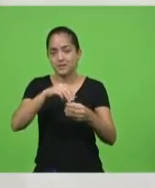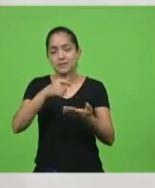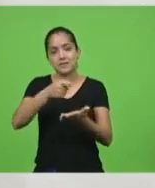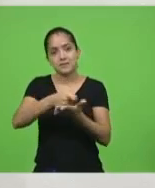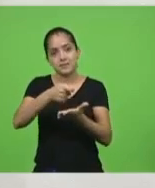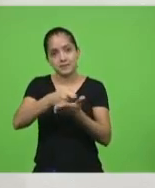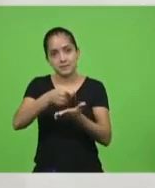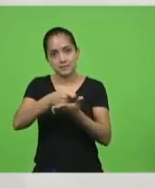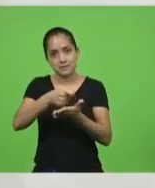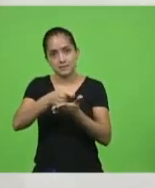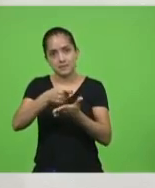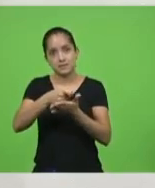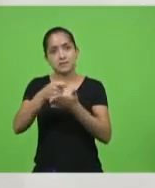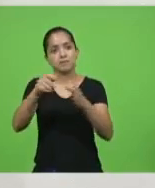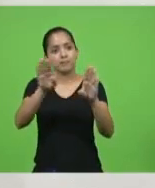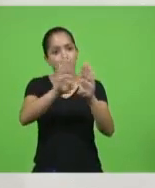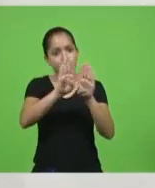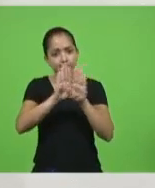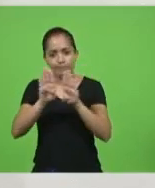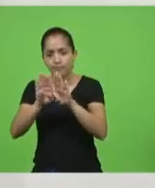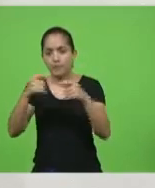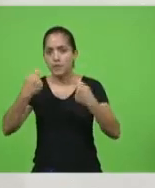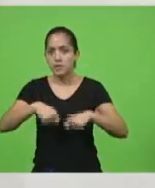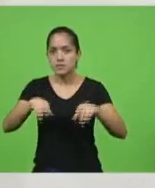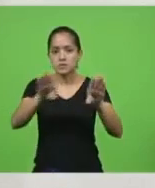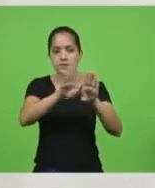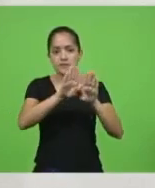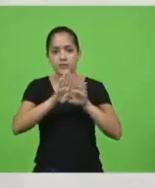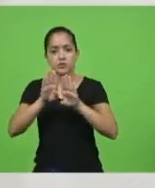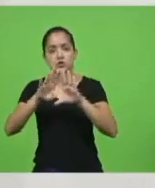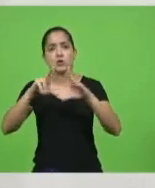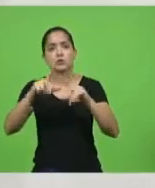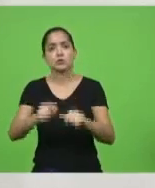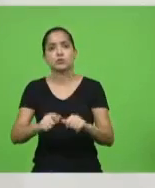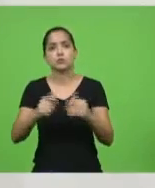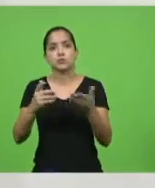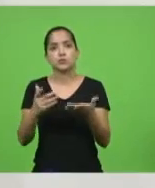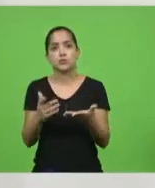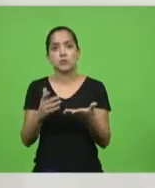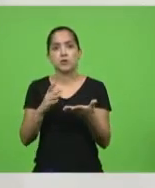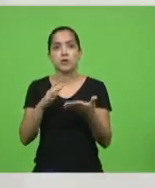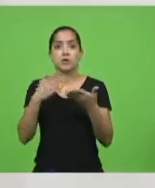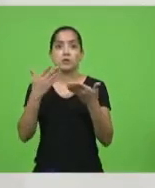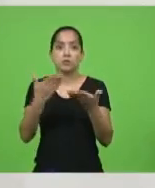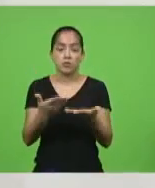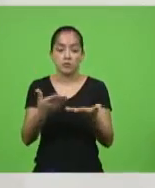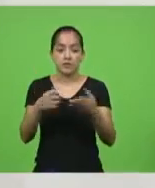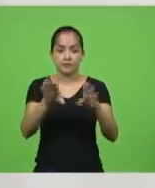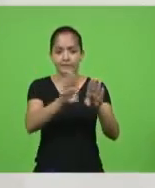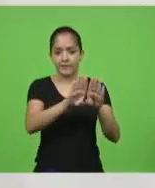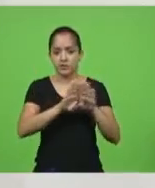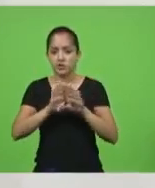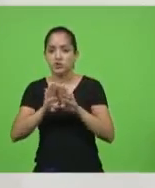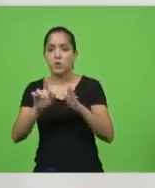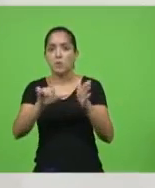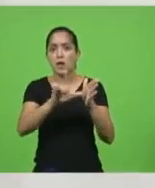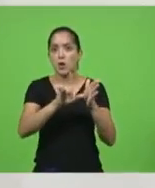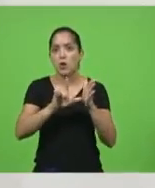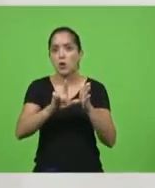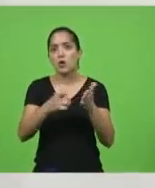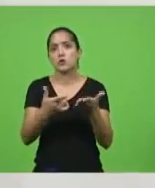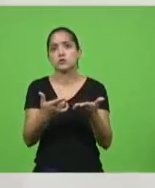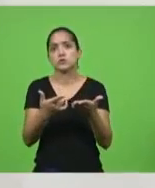determinação do lockdown. como se o lockdown, como se fechar um estabelecimento comercial